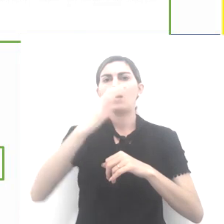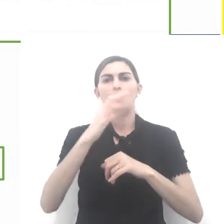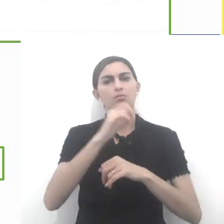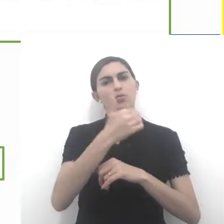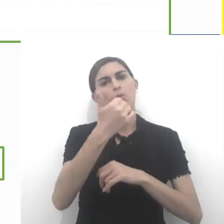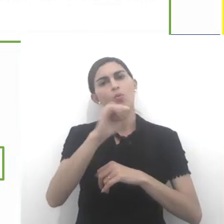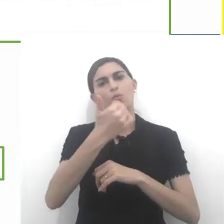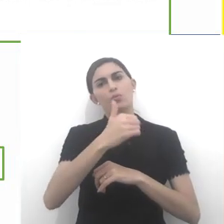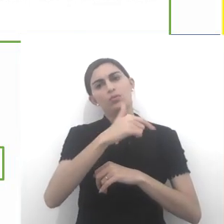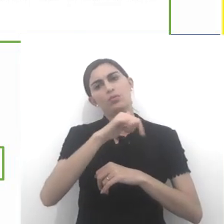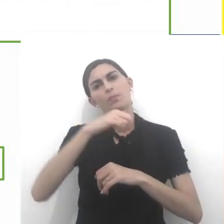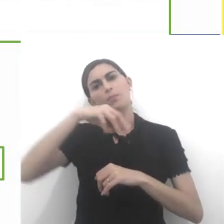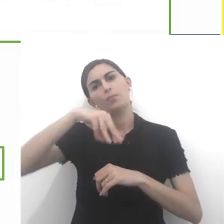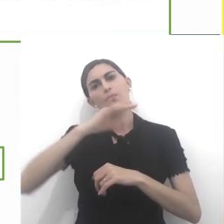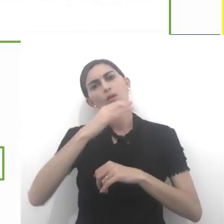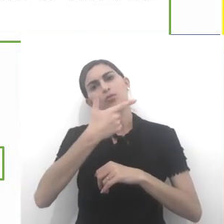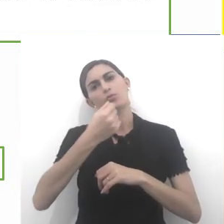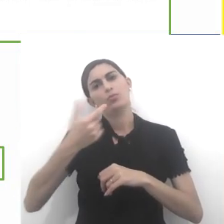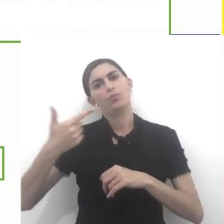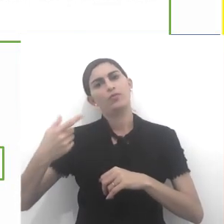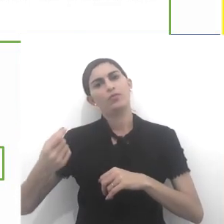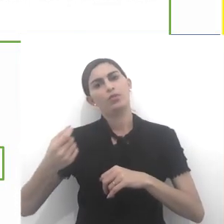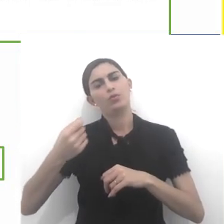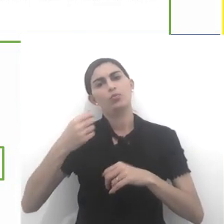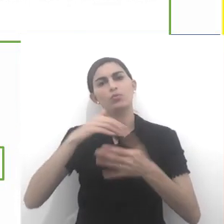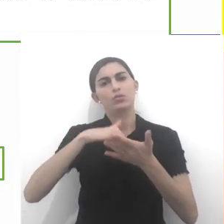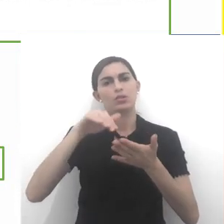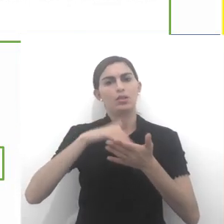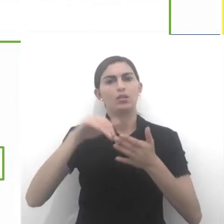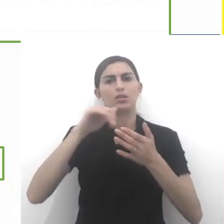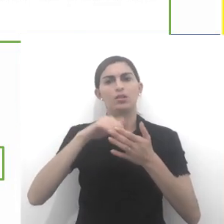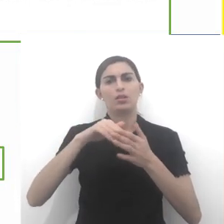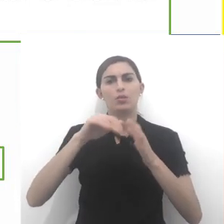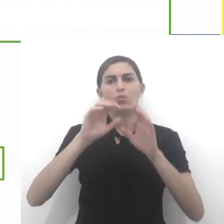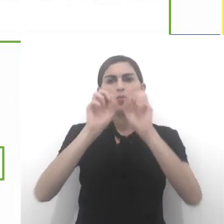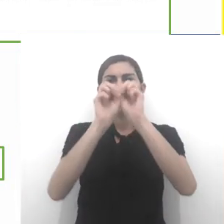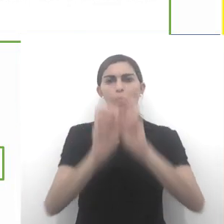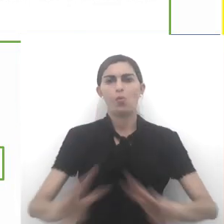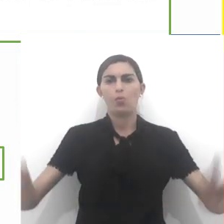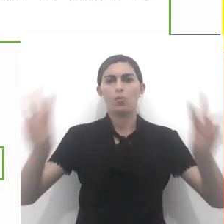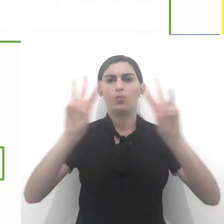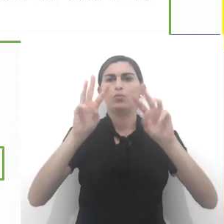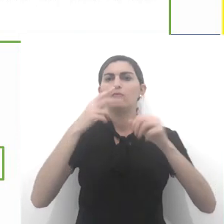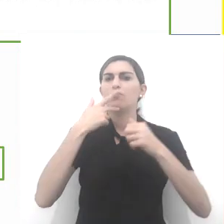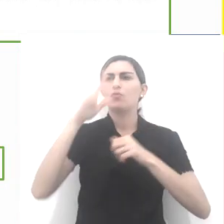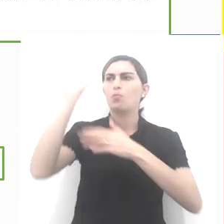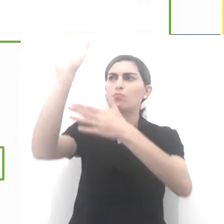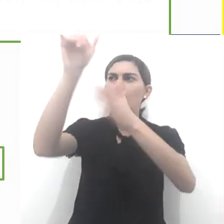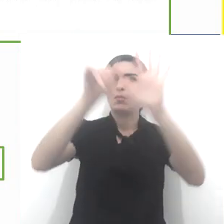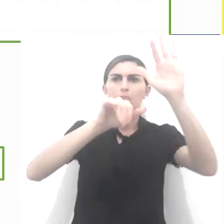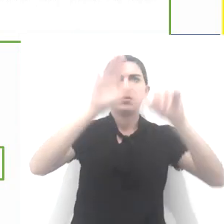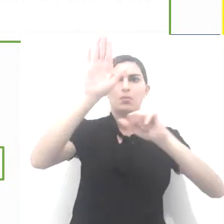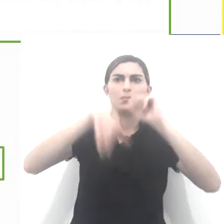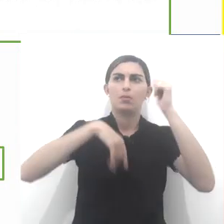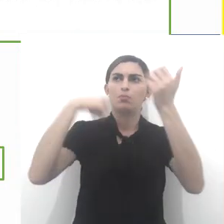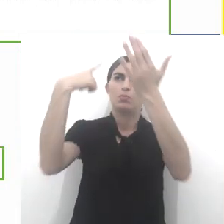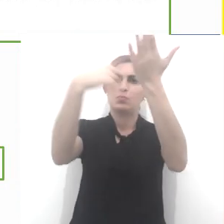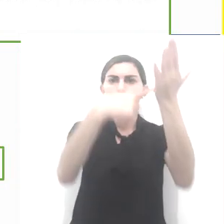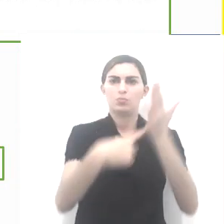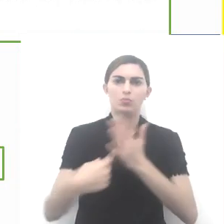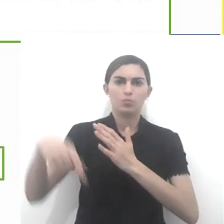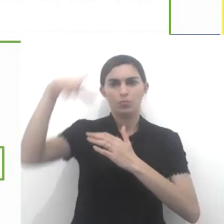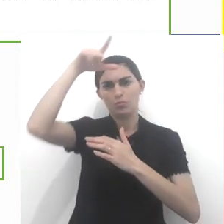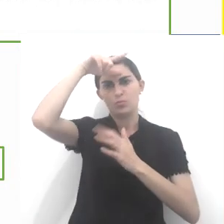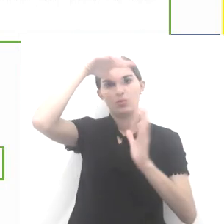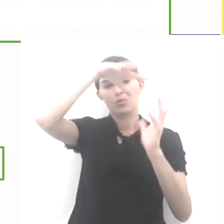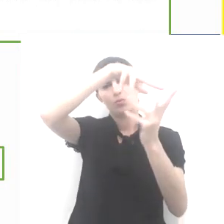março, dia 11 de março de 2020, o secretário-geral das Nações Unidas convocou líderes religiosos